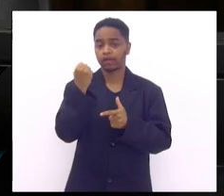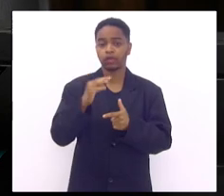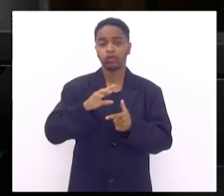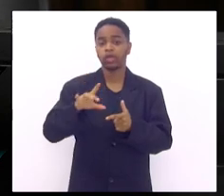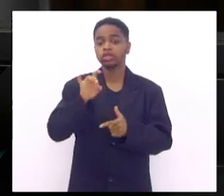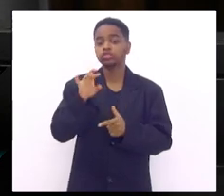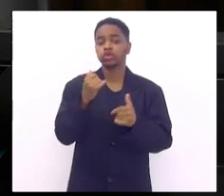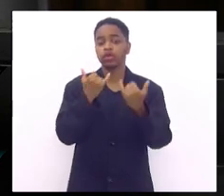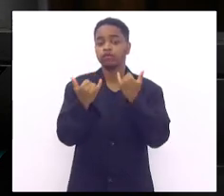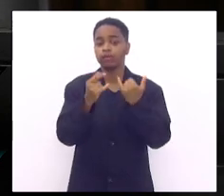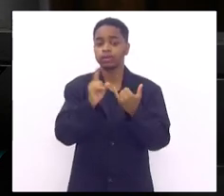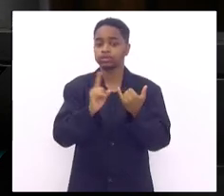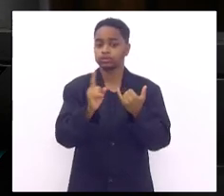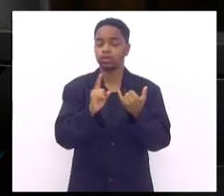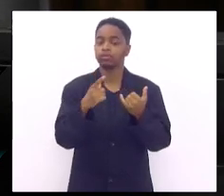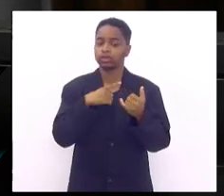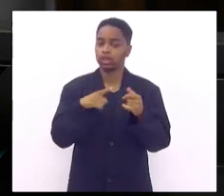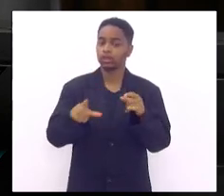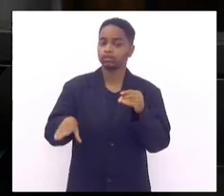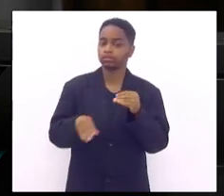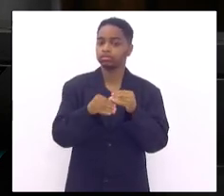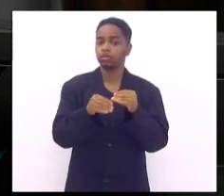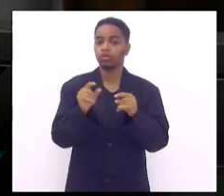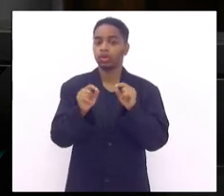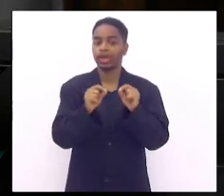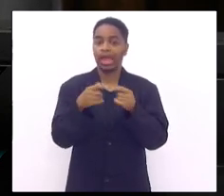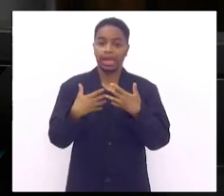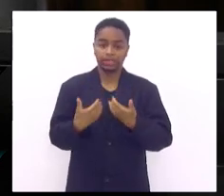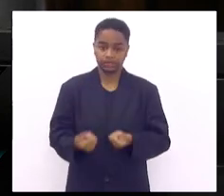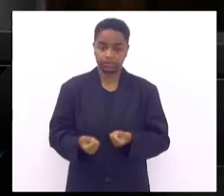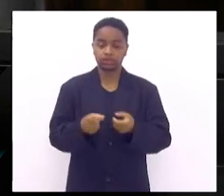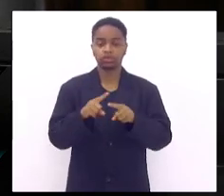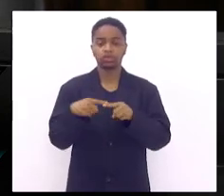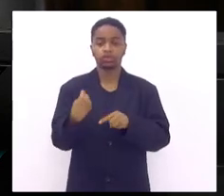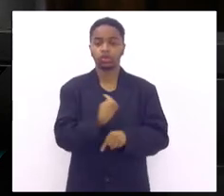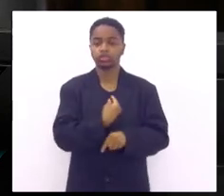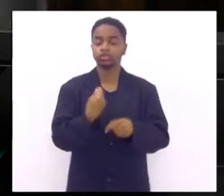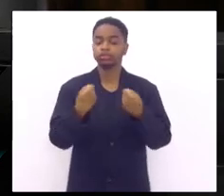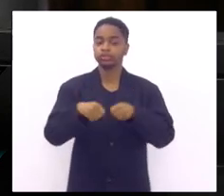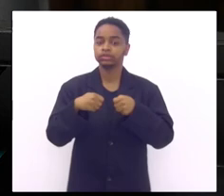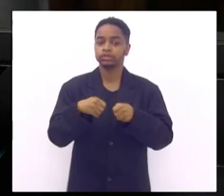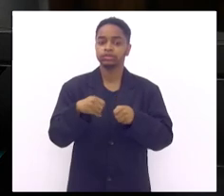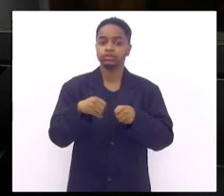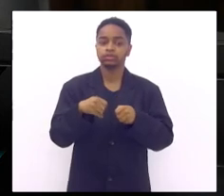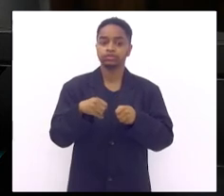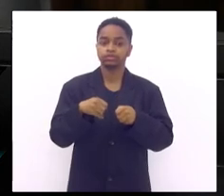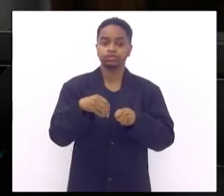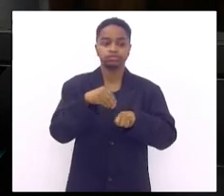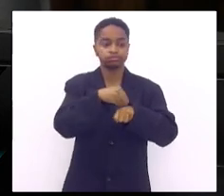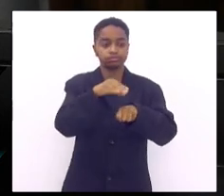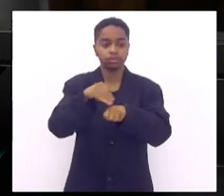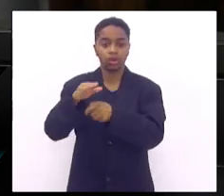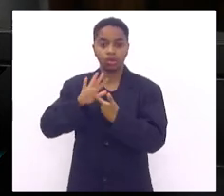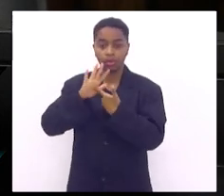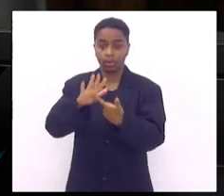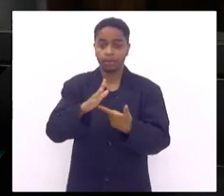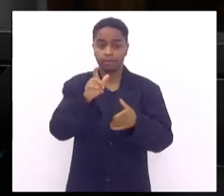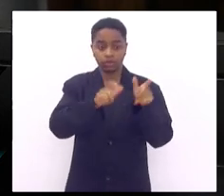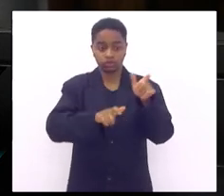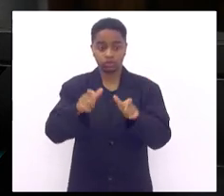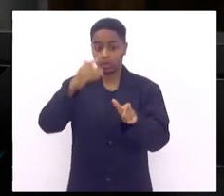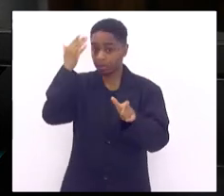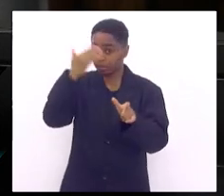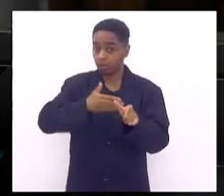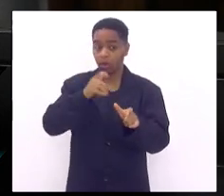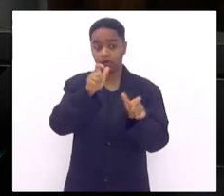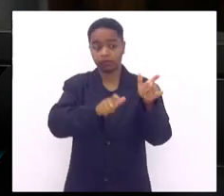informação é mais do que a informação é o convencimento temos que convencer as pessoas de maneiras provas materiais técnicas